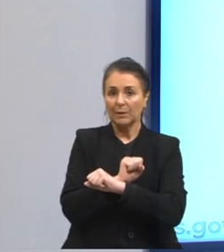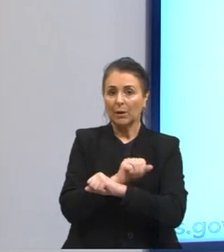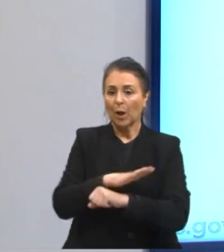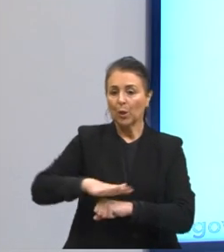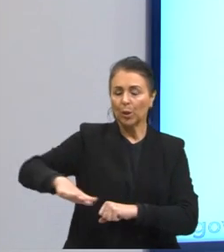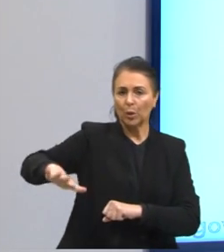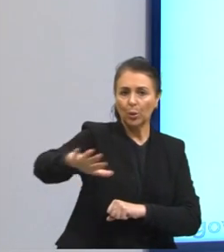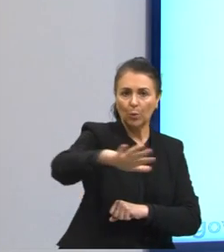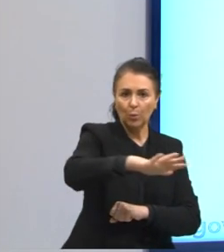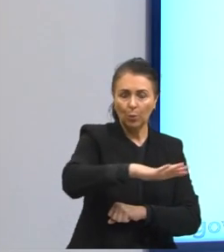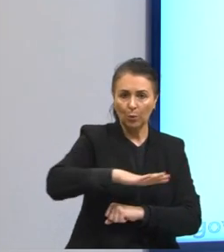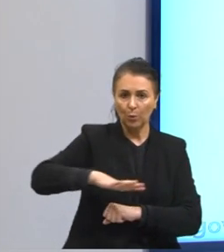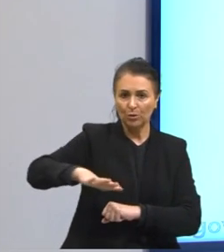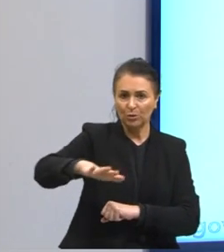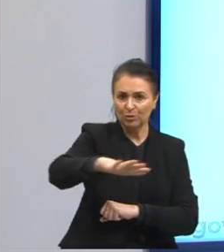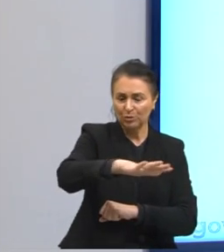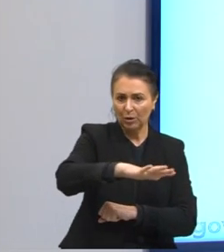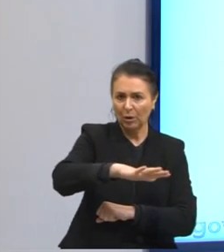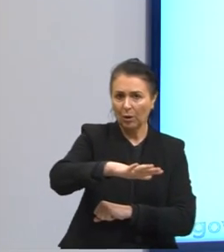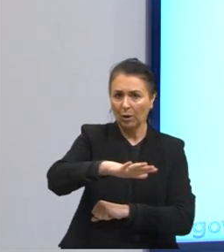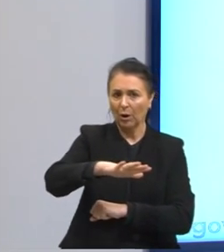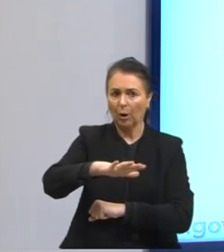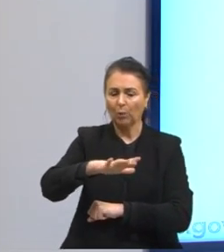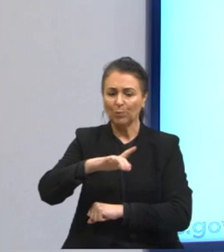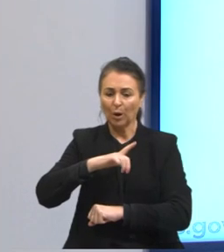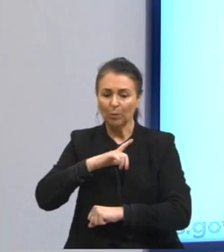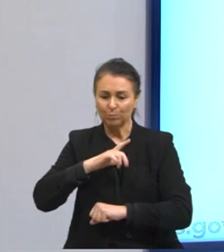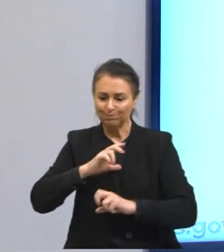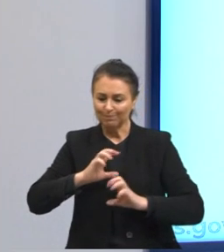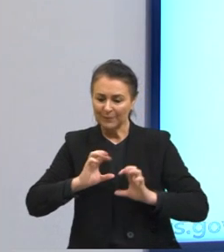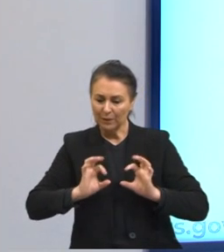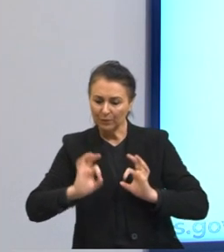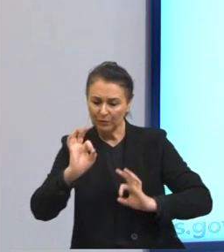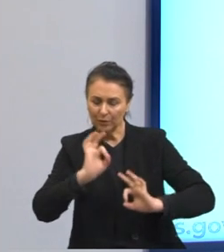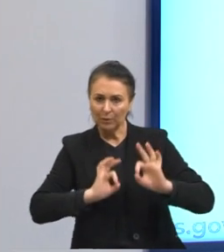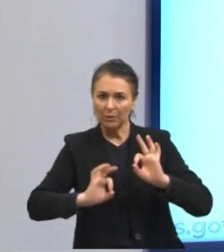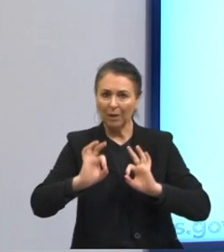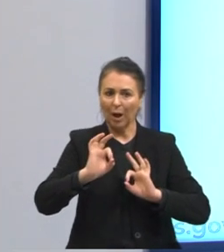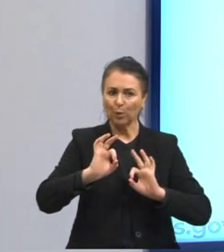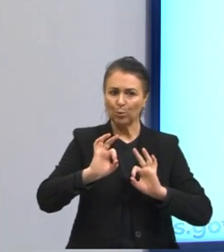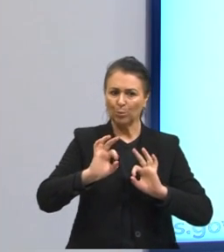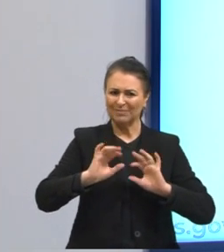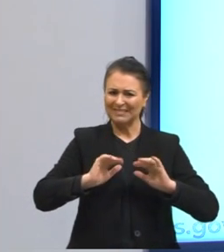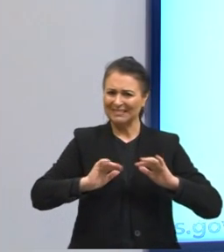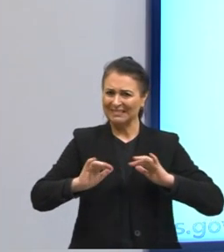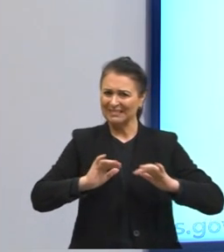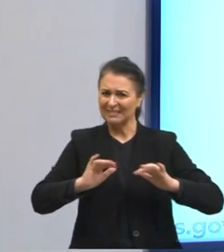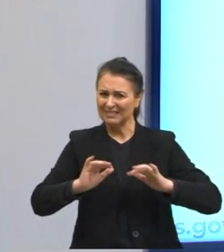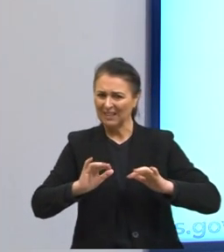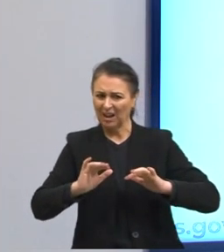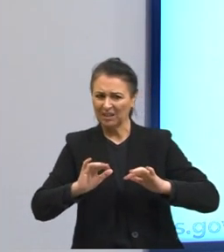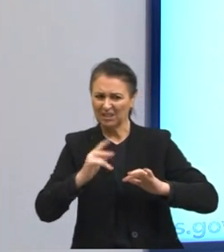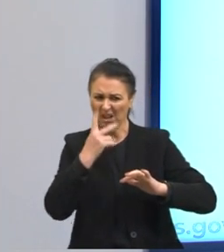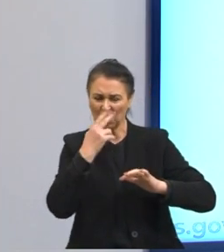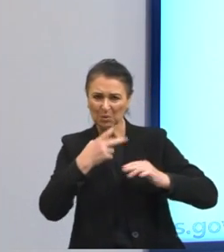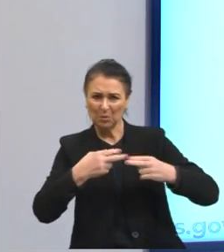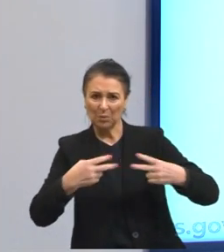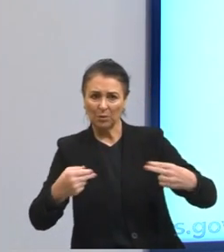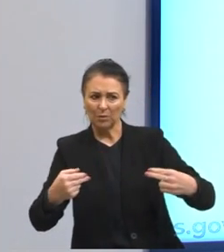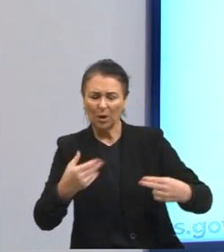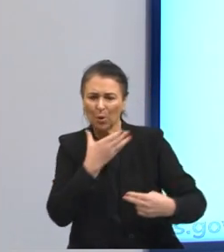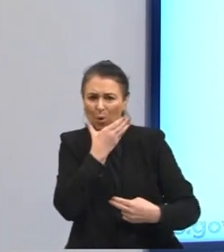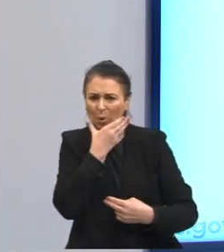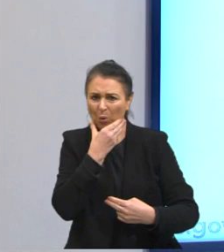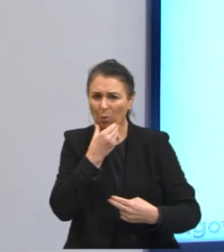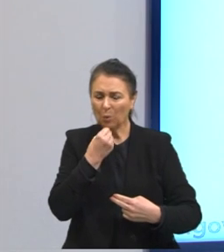apoiado en el mostrador, se acomodaba imóvel como se fosse uma coisa un hombre